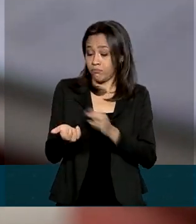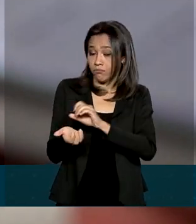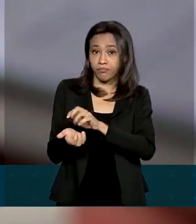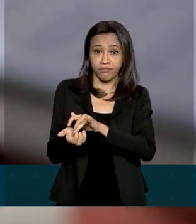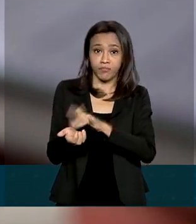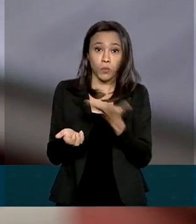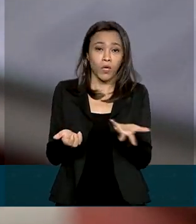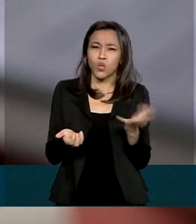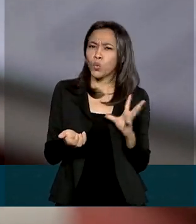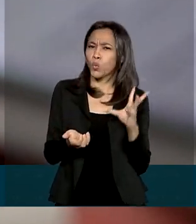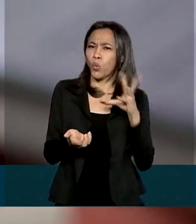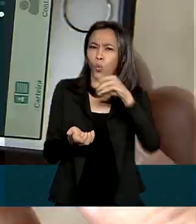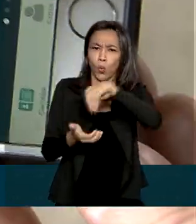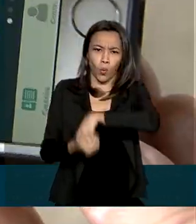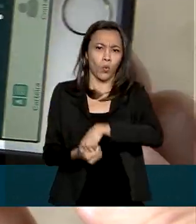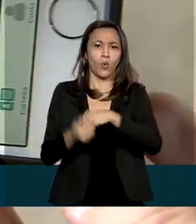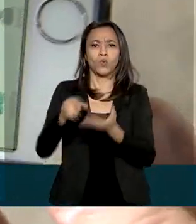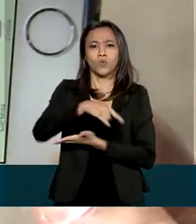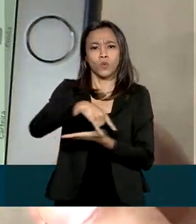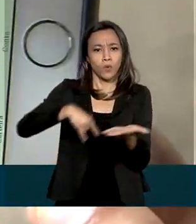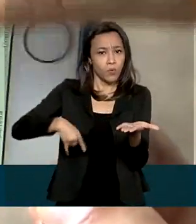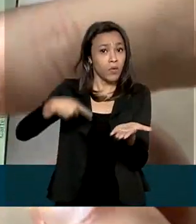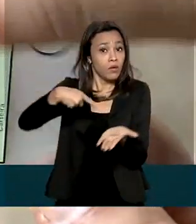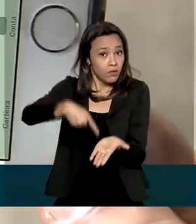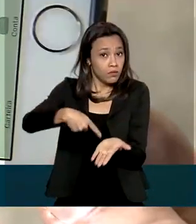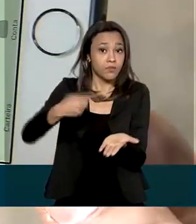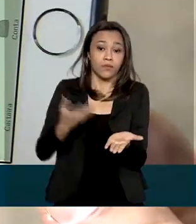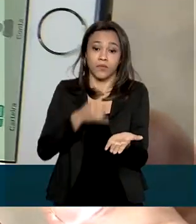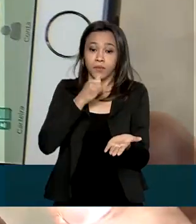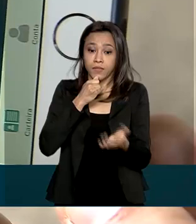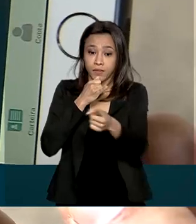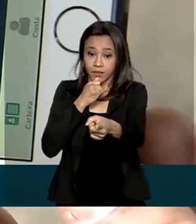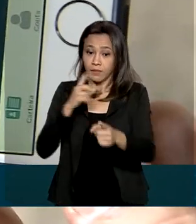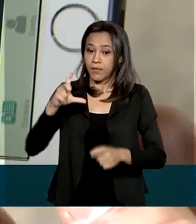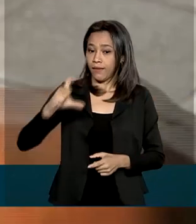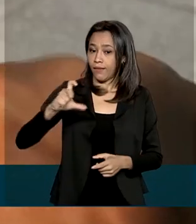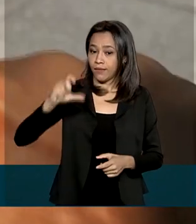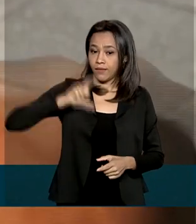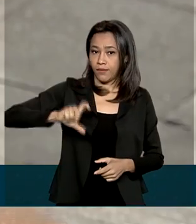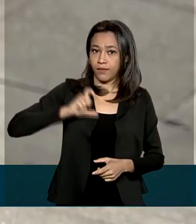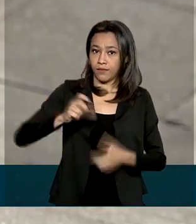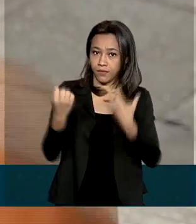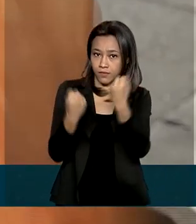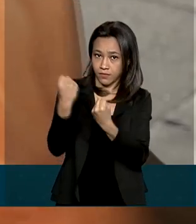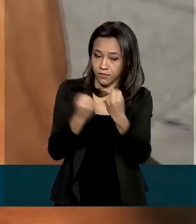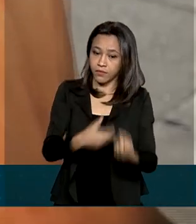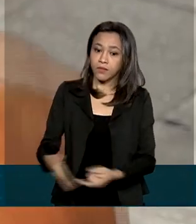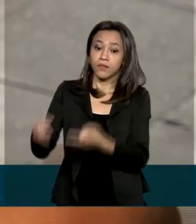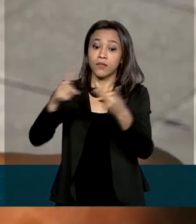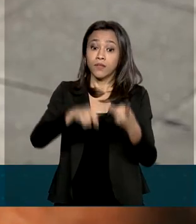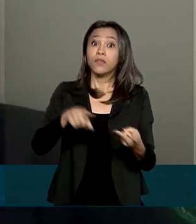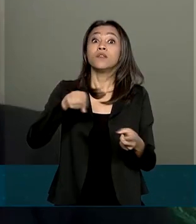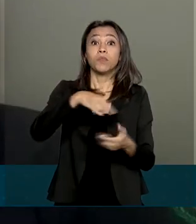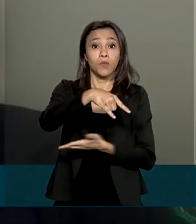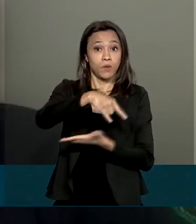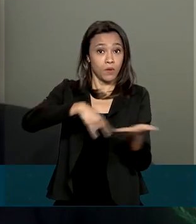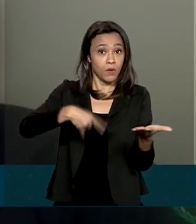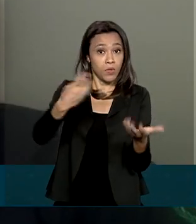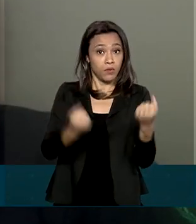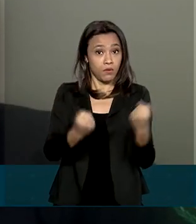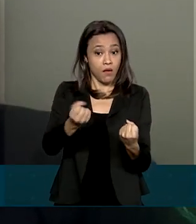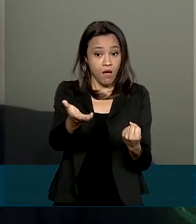todos os documentos digitalizados, como a carteira de motorista e o documento do carro. Uma